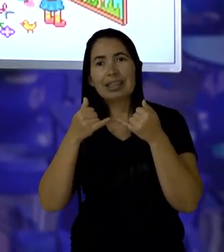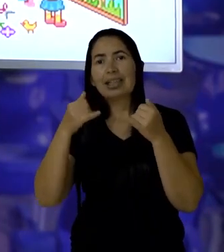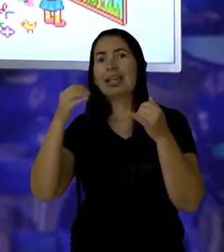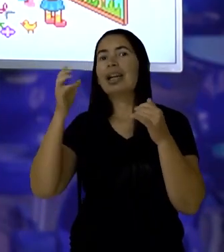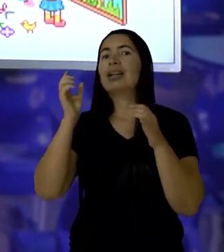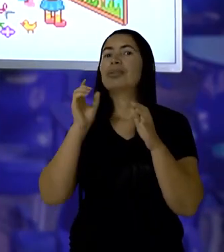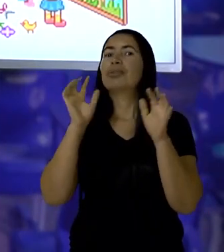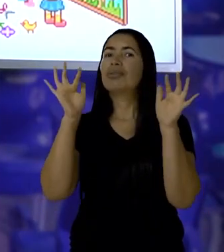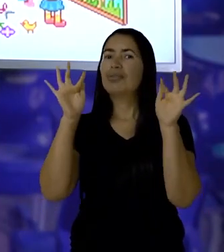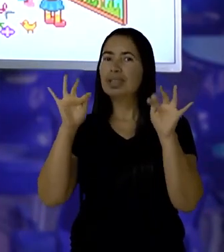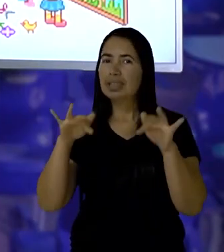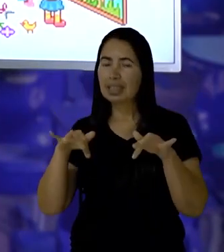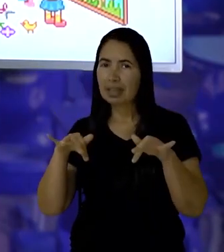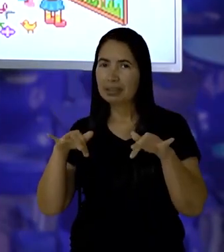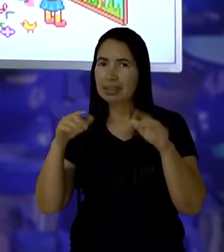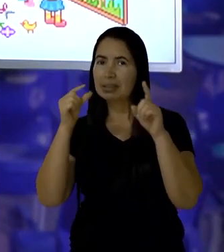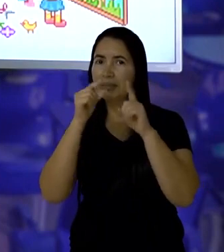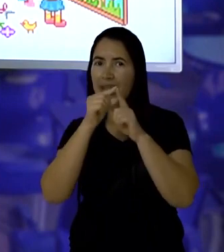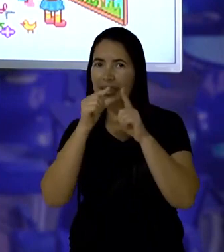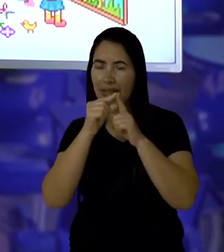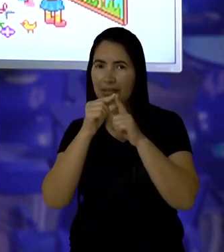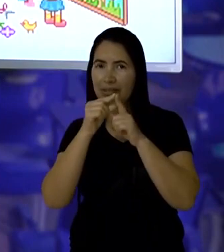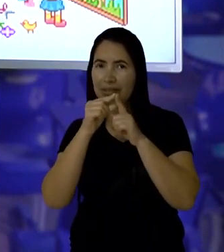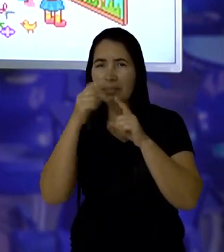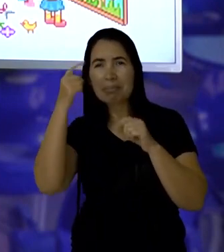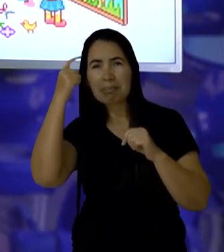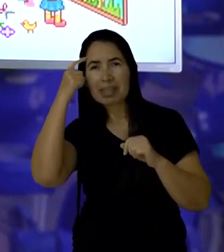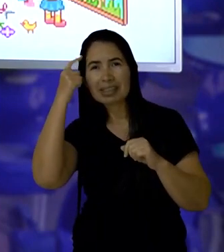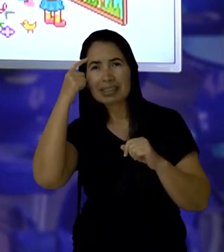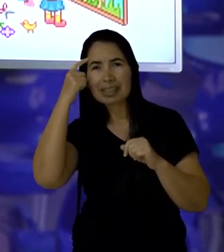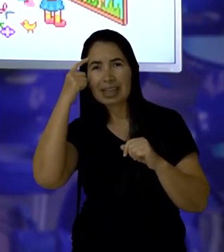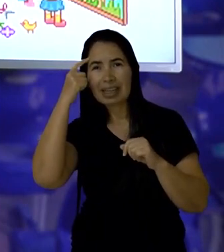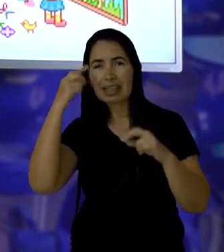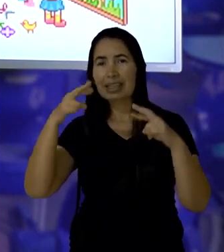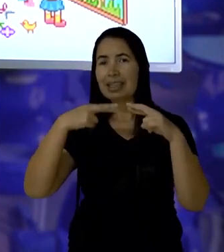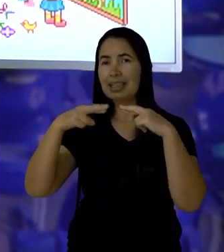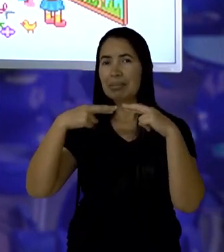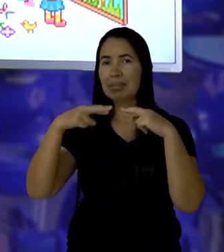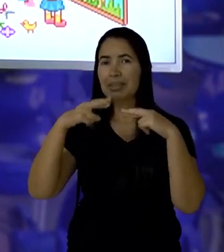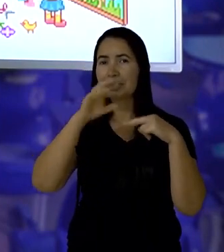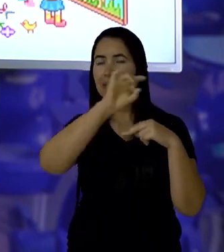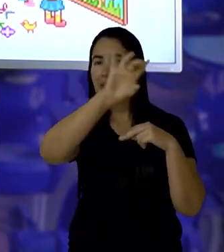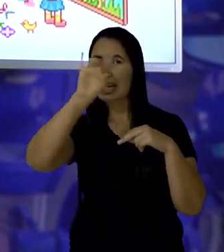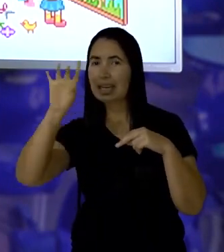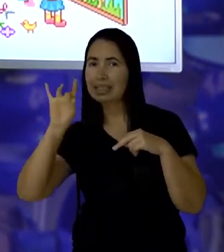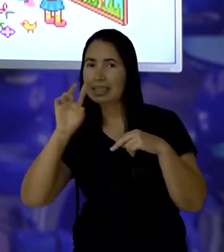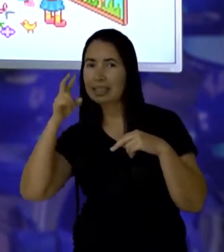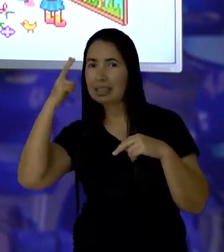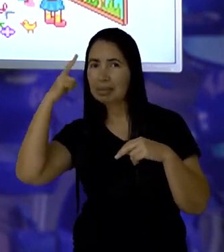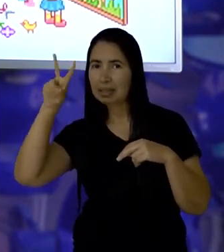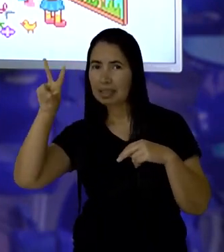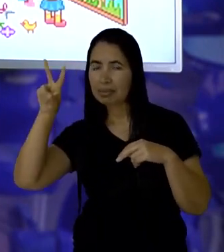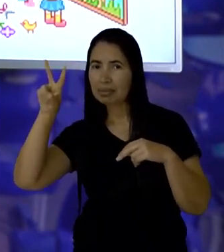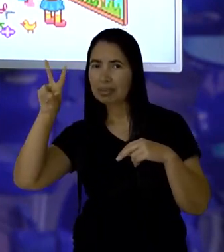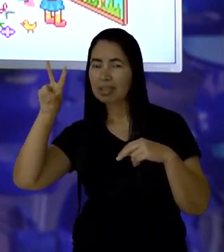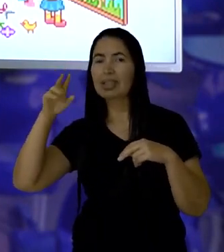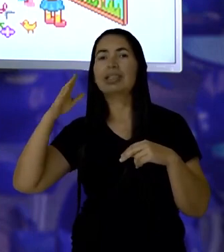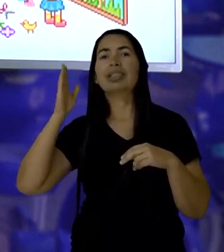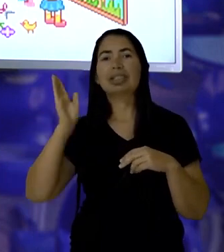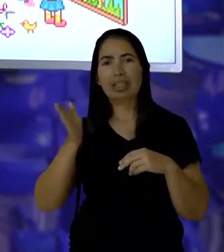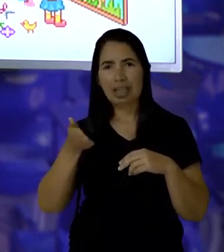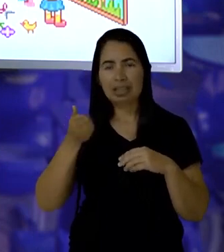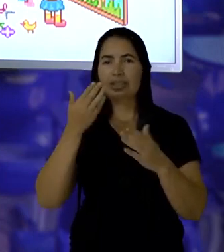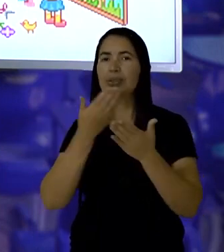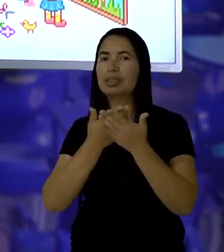Observe as terminações das palavras e pensem em rimas com cada uma. Lembrando que